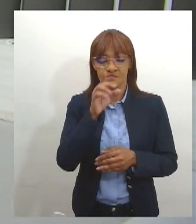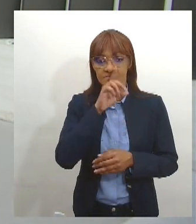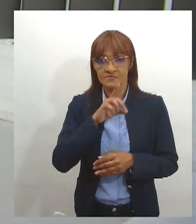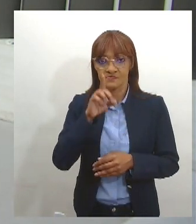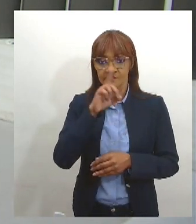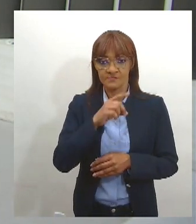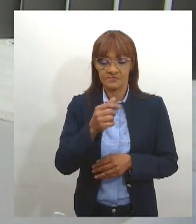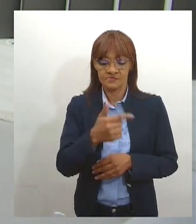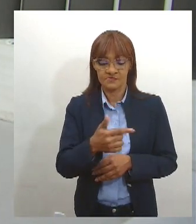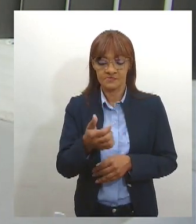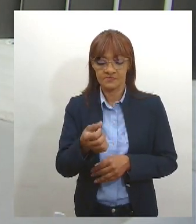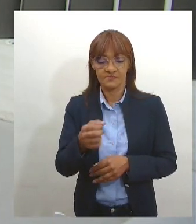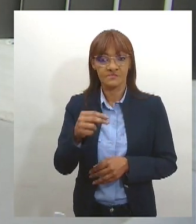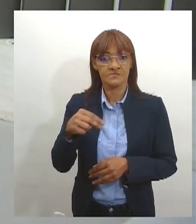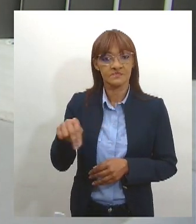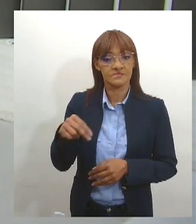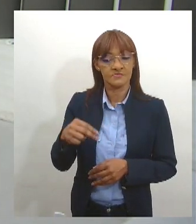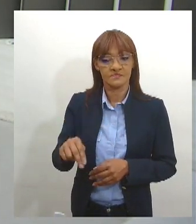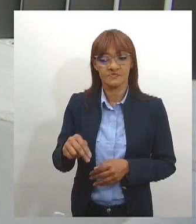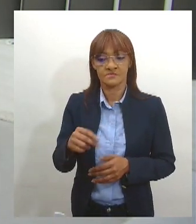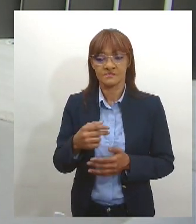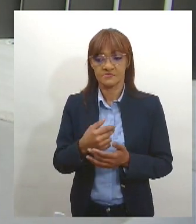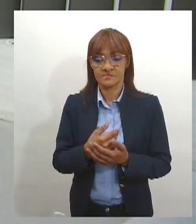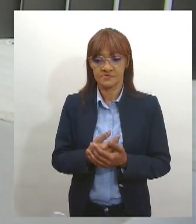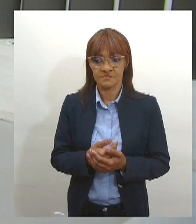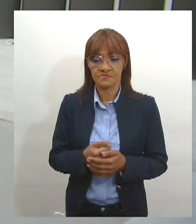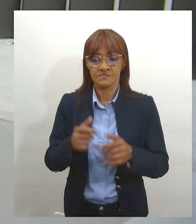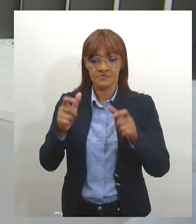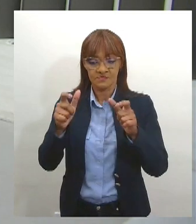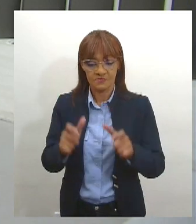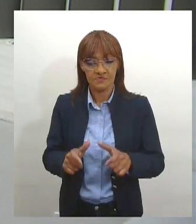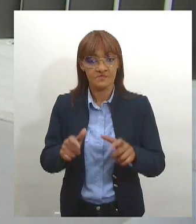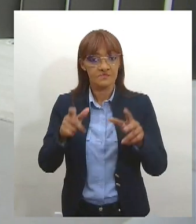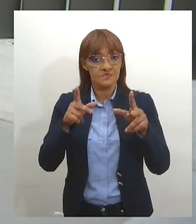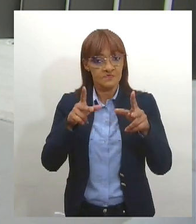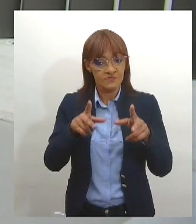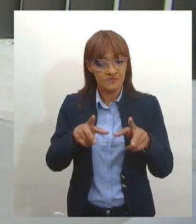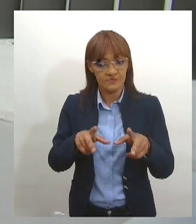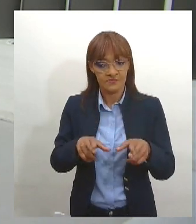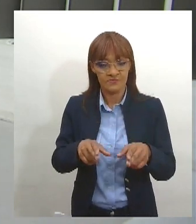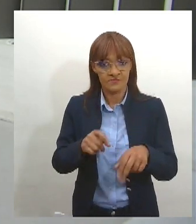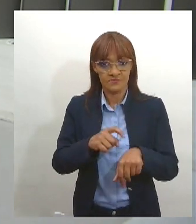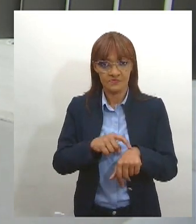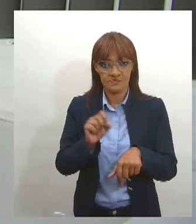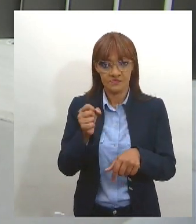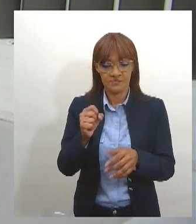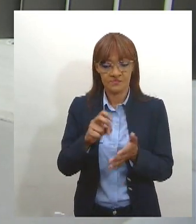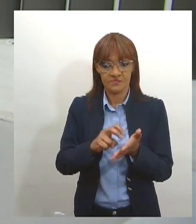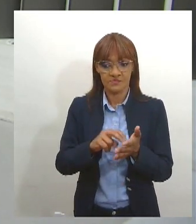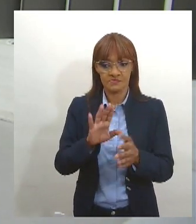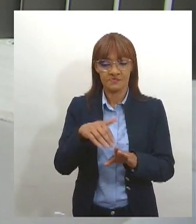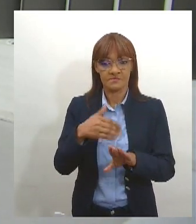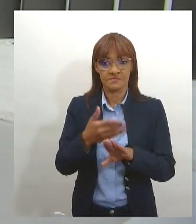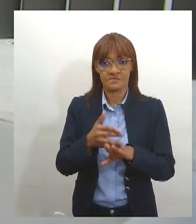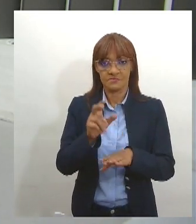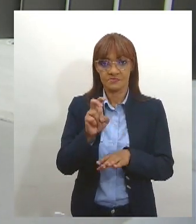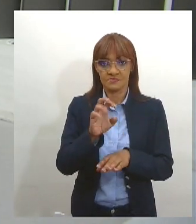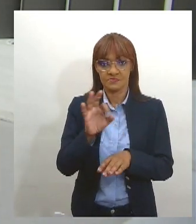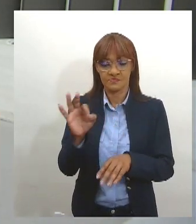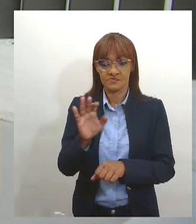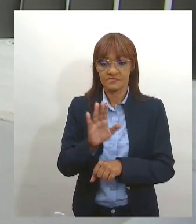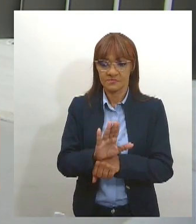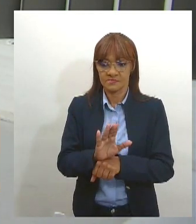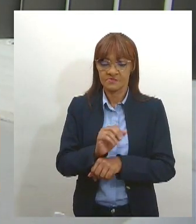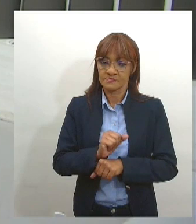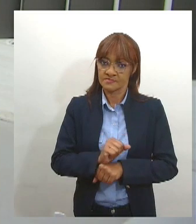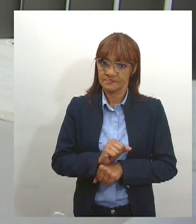nos mesmos locais de votação das oito da manhã às cinco da tarde. O governador do